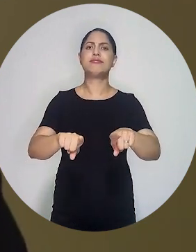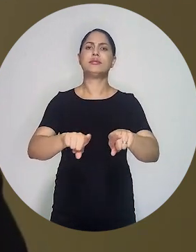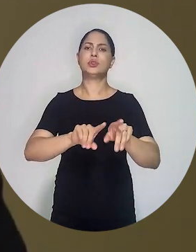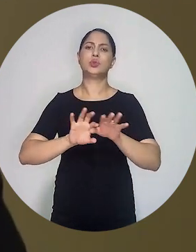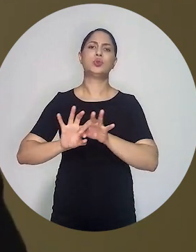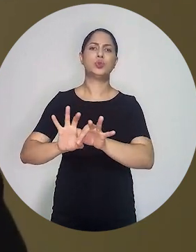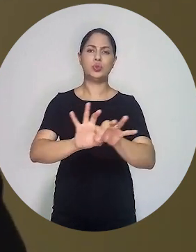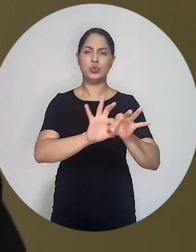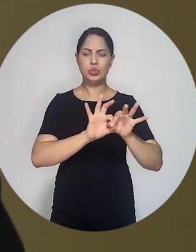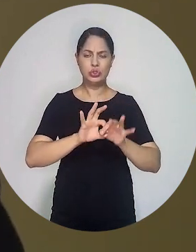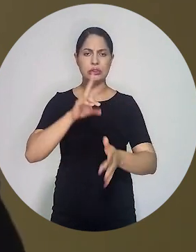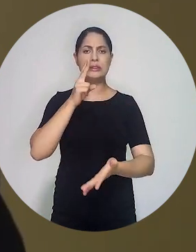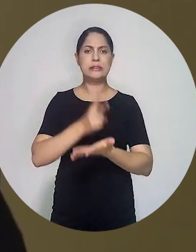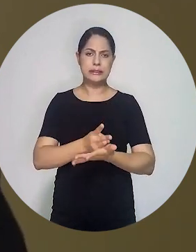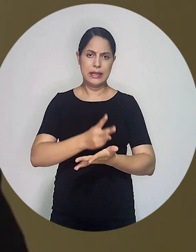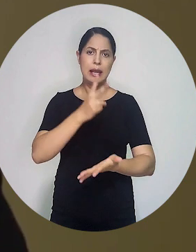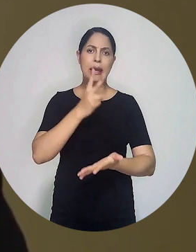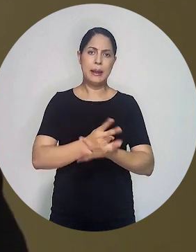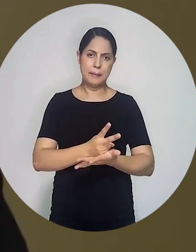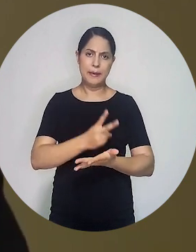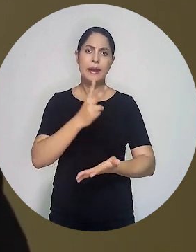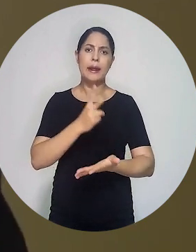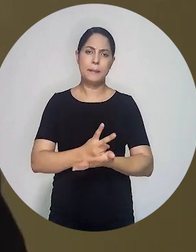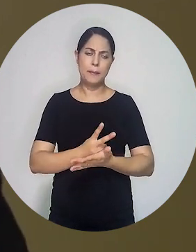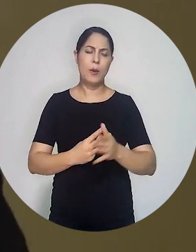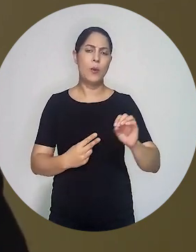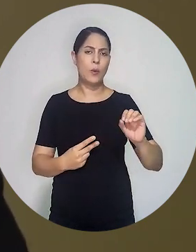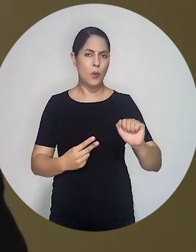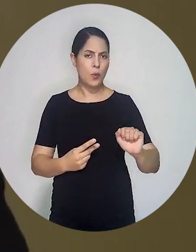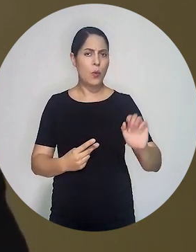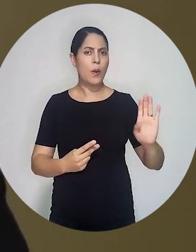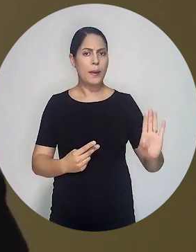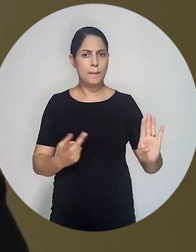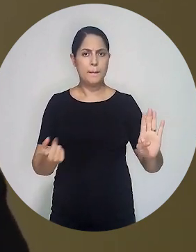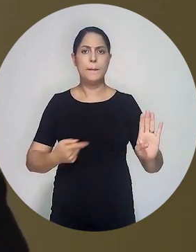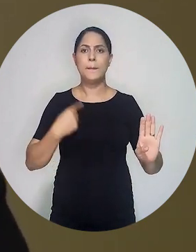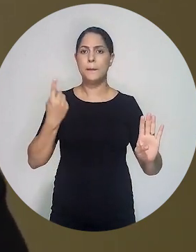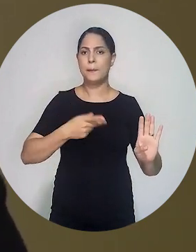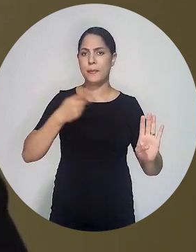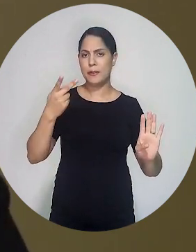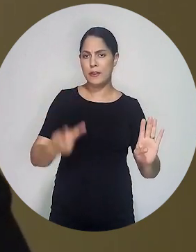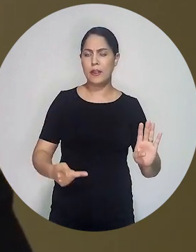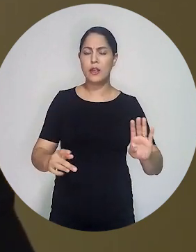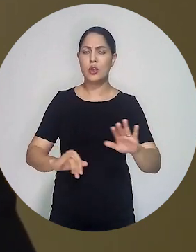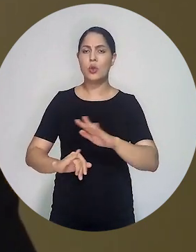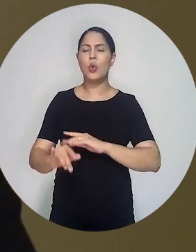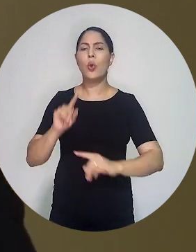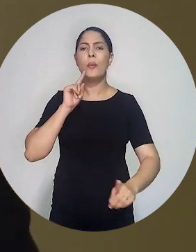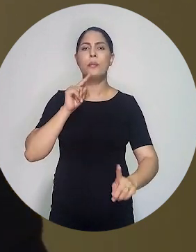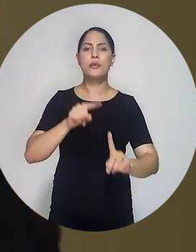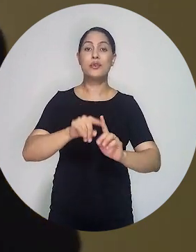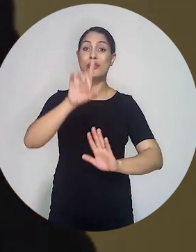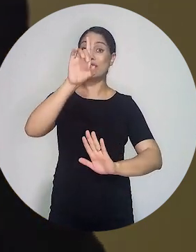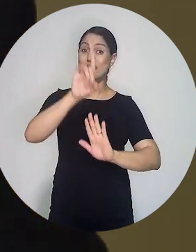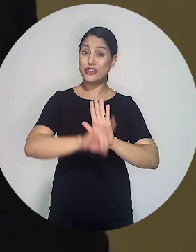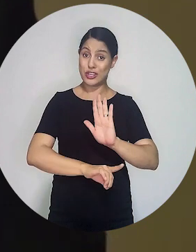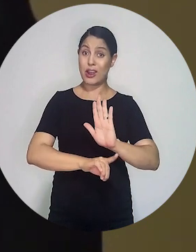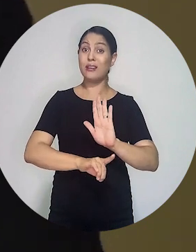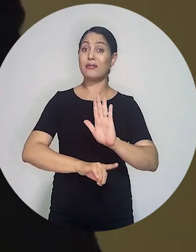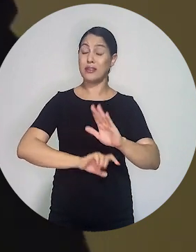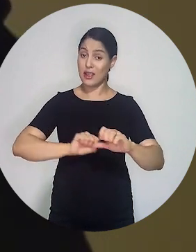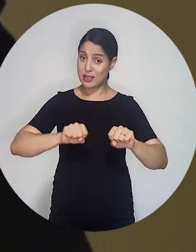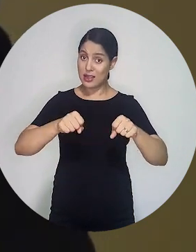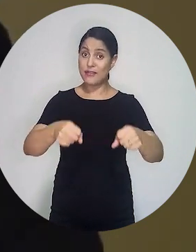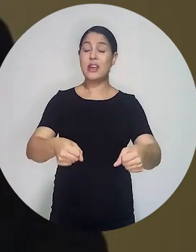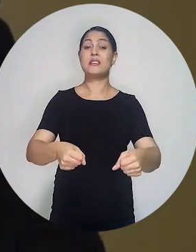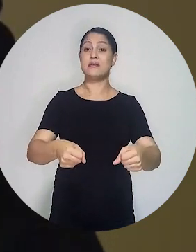que sempre andou de mãos dadas com a OAB na defesa de uma série de